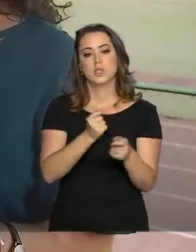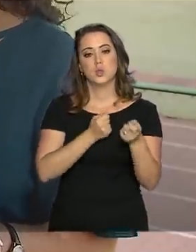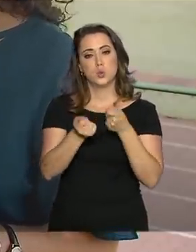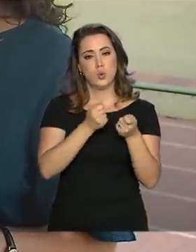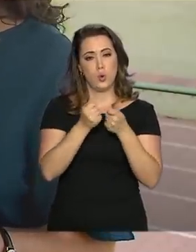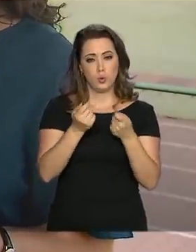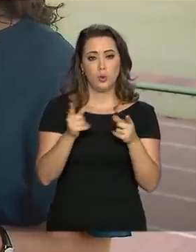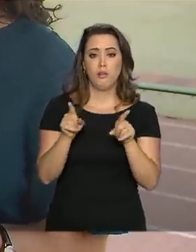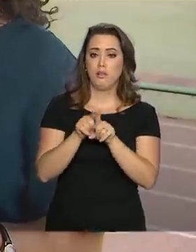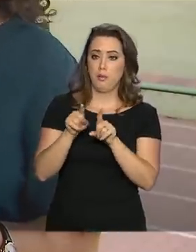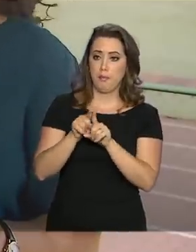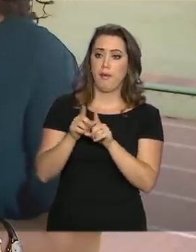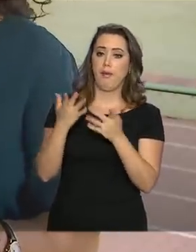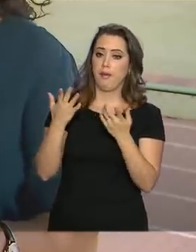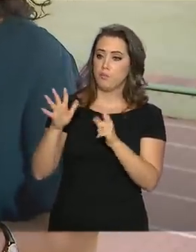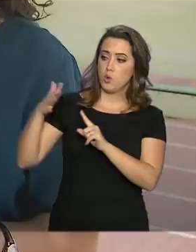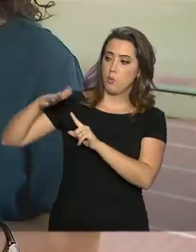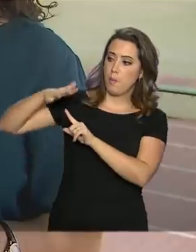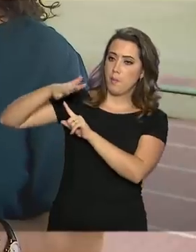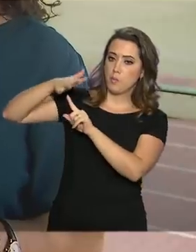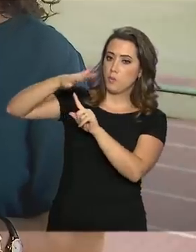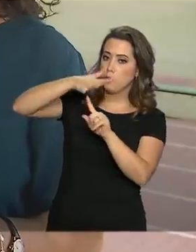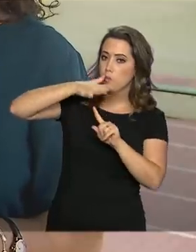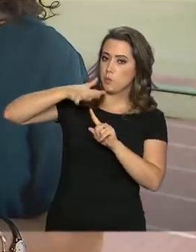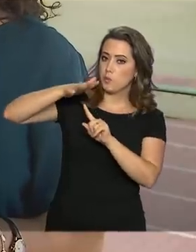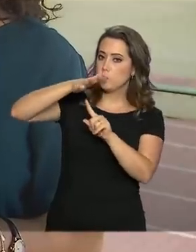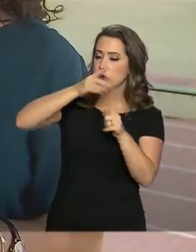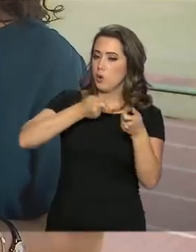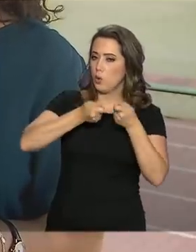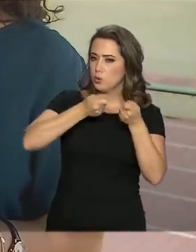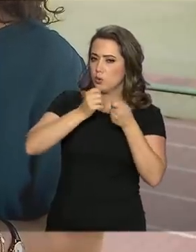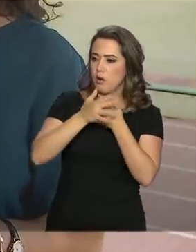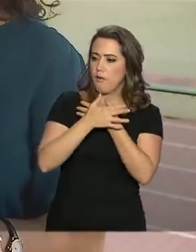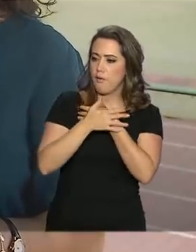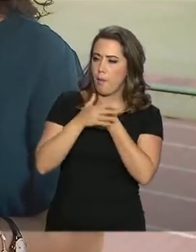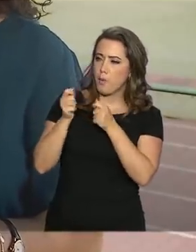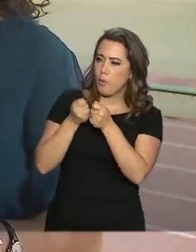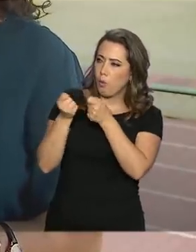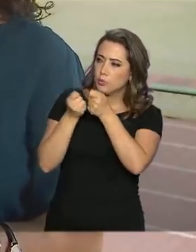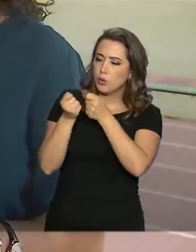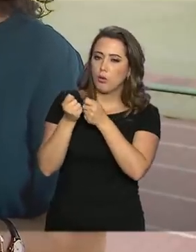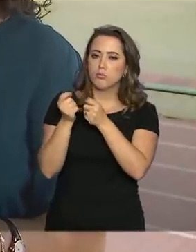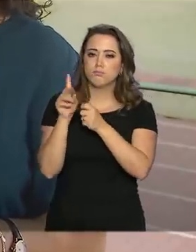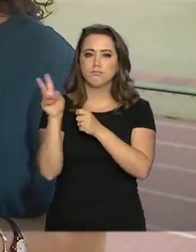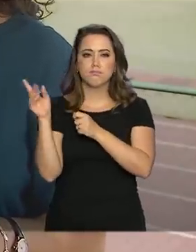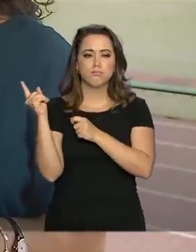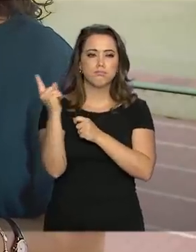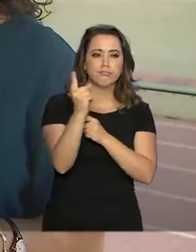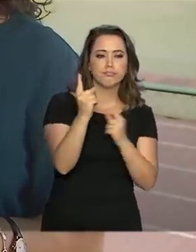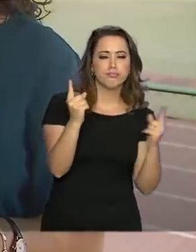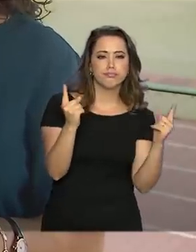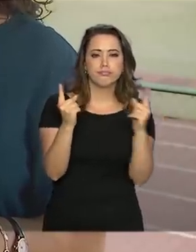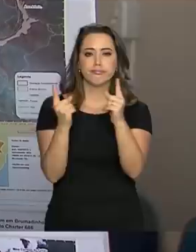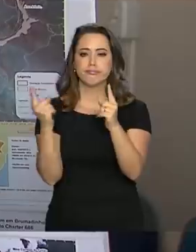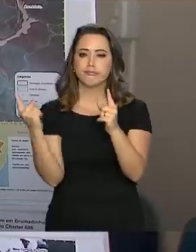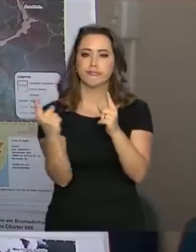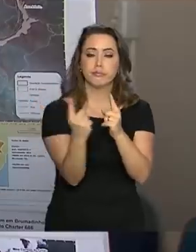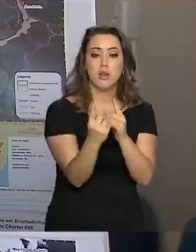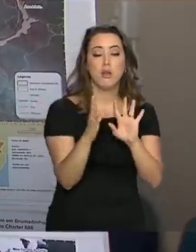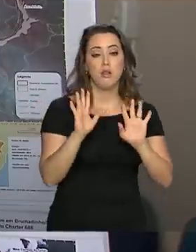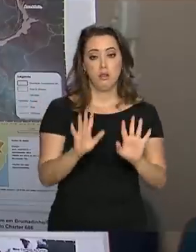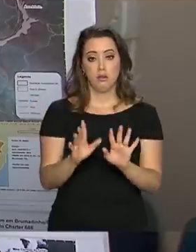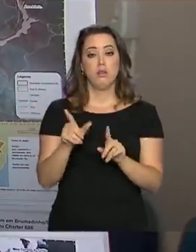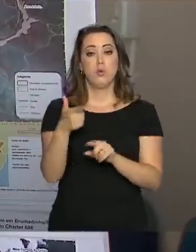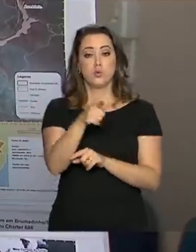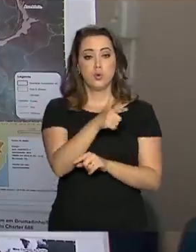tráfego dos helicópteros feito pela aeronáutica, há cinco aeronaves das três forças atuando no resgate. Temos